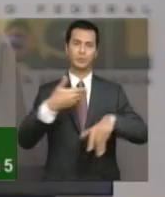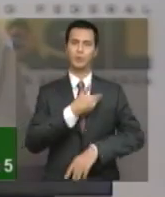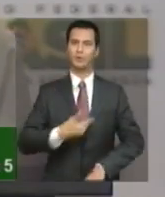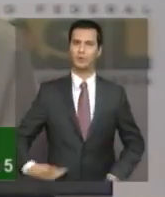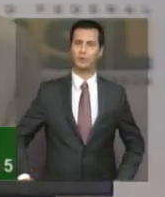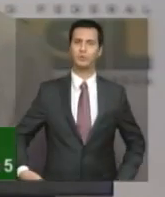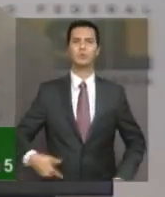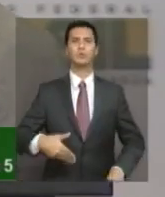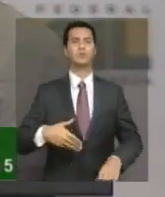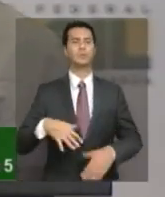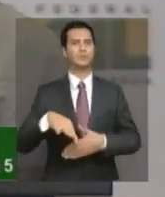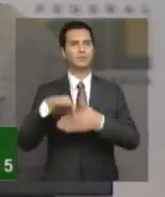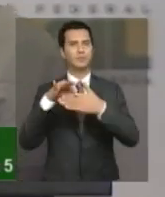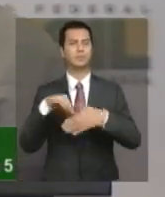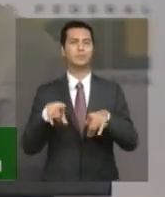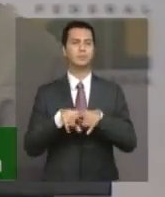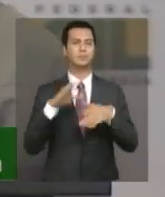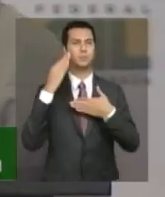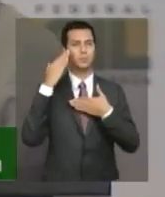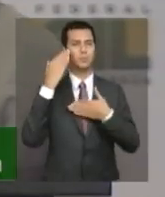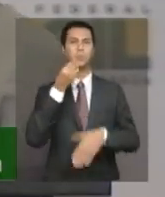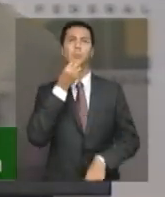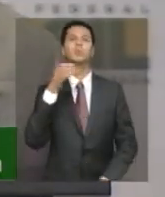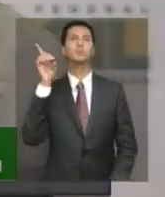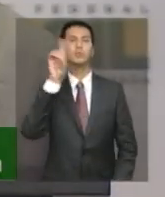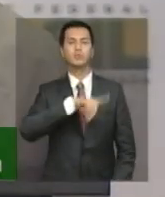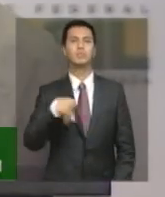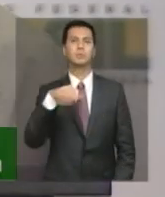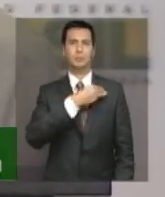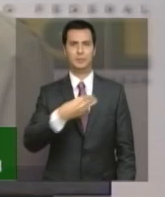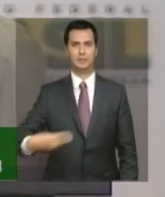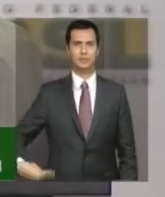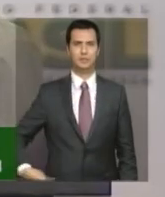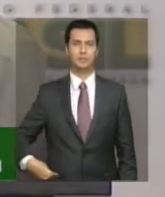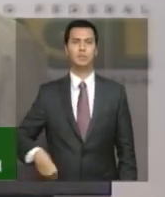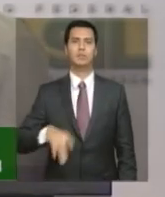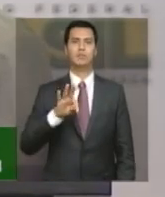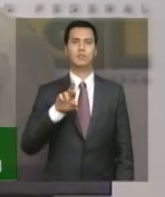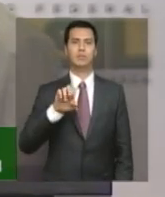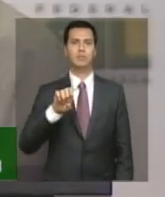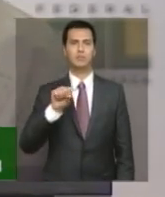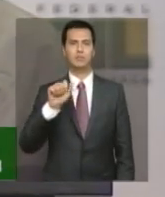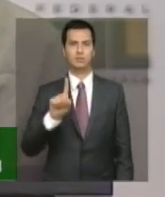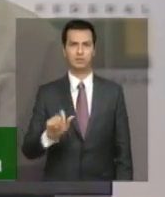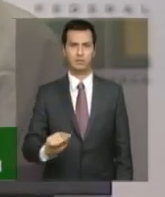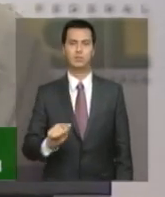Bom dia, ministro do Desenvolvimento Social e Combate à Fome, Tereza Capelo.